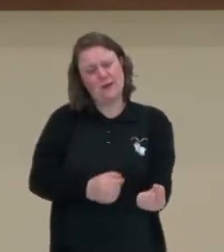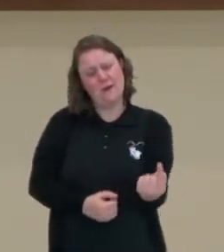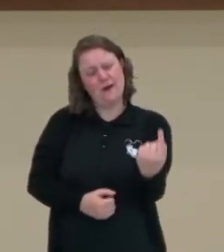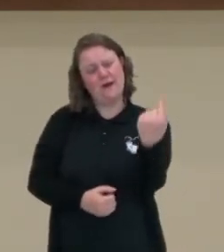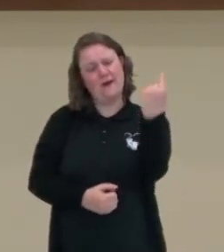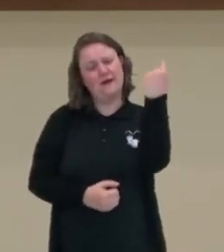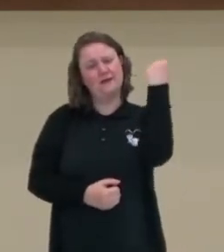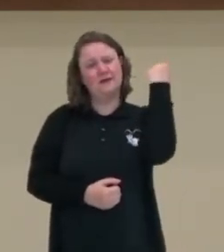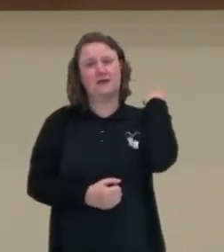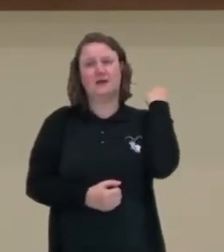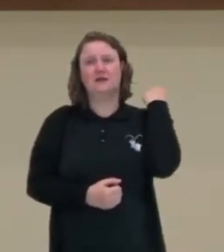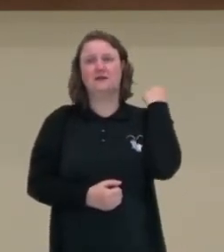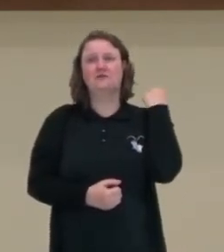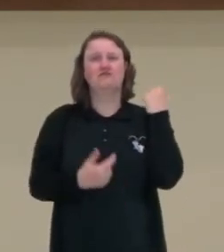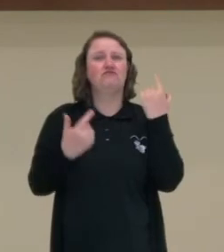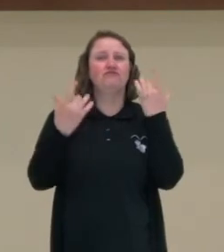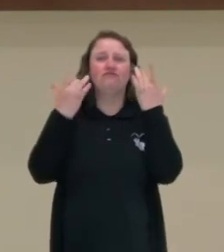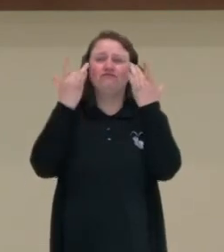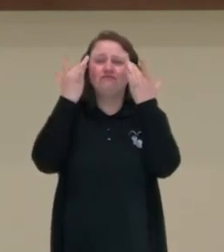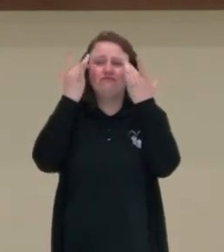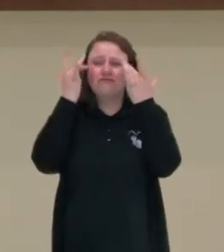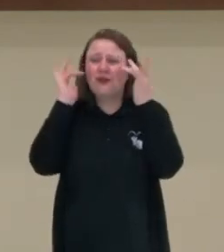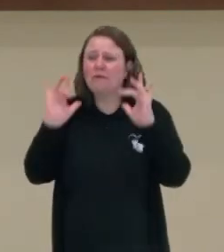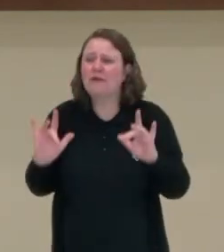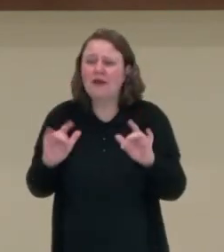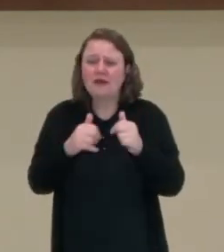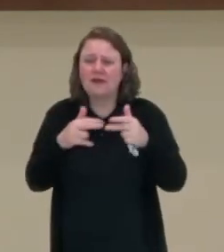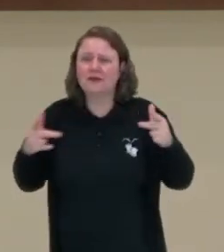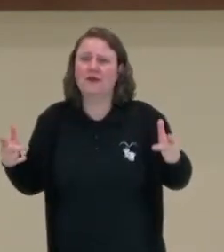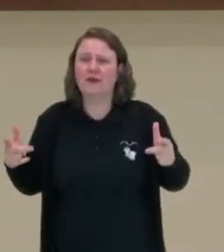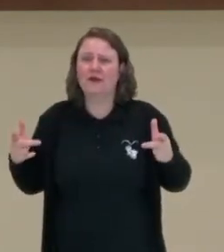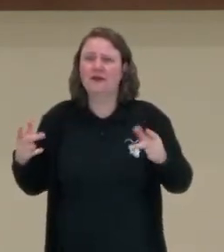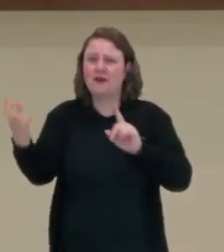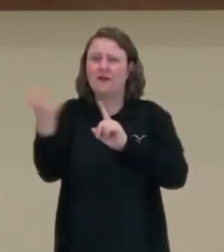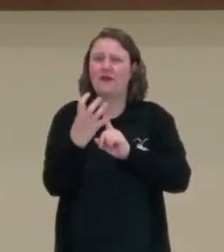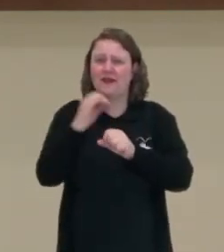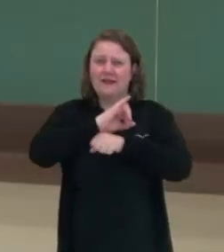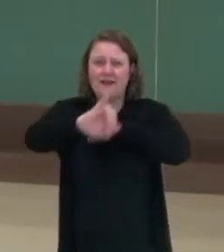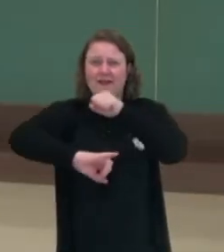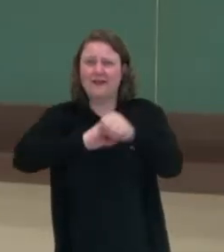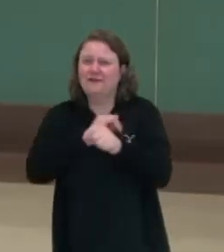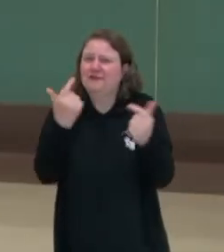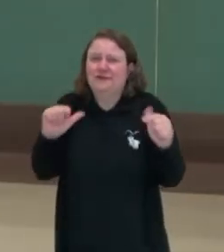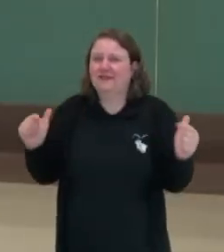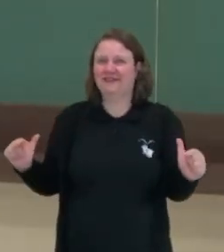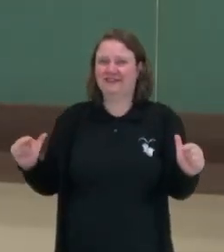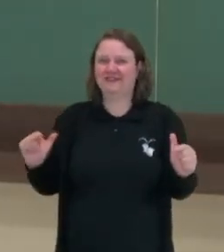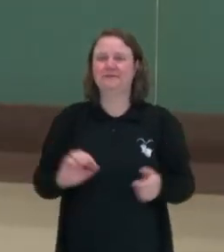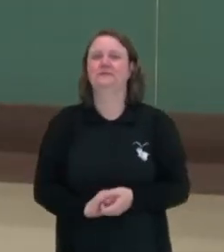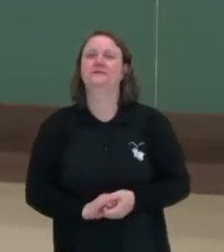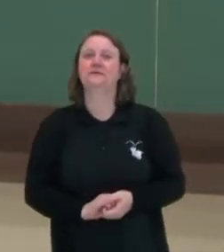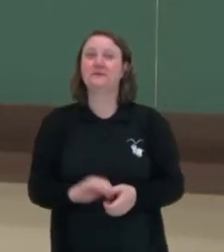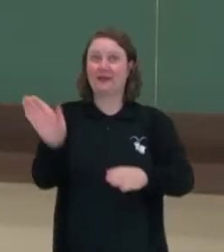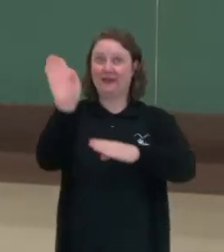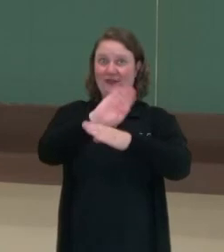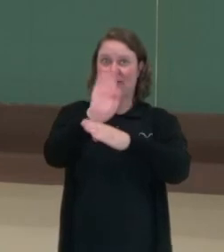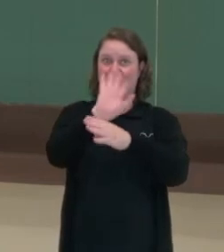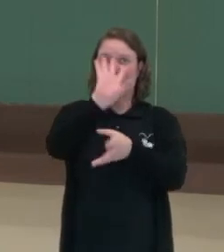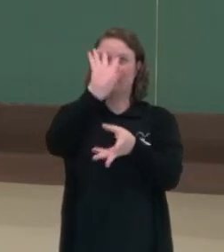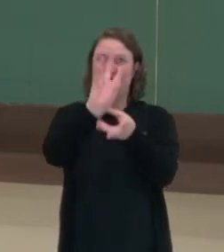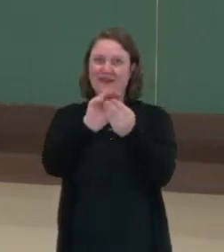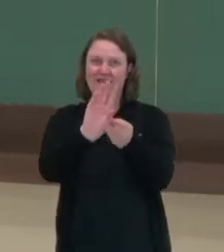em que eu não tivesse tanta influência tecnológica sobre a minha história. Nesse vídeo nós falamos sobre a